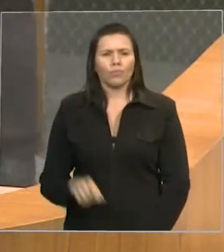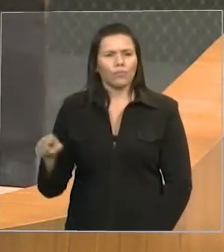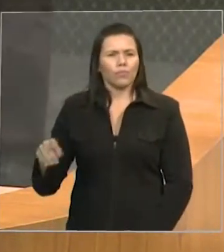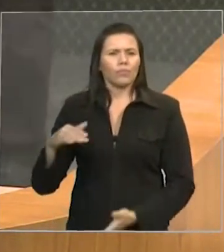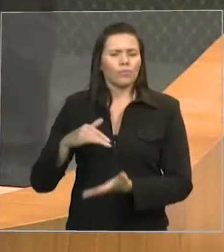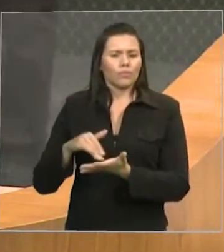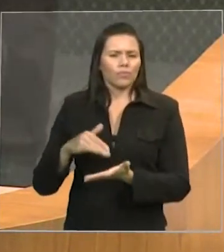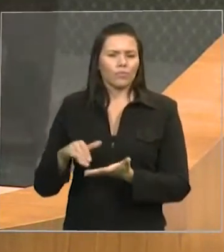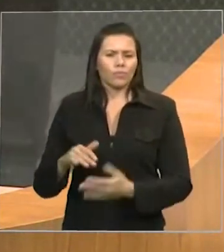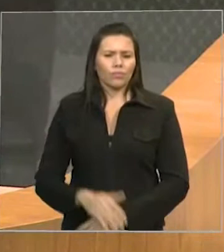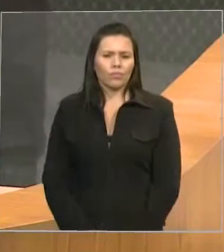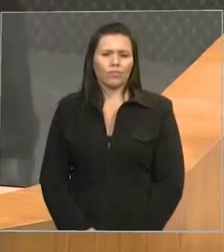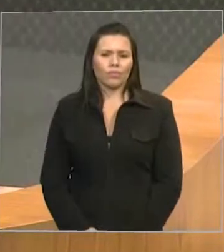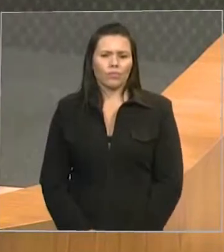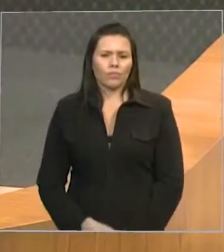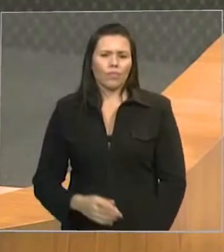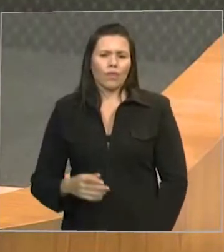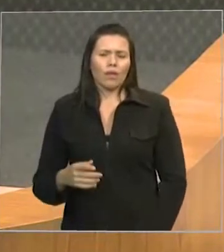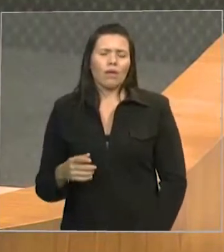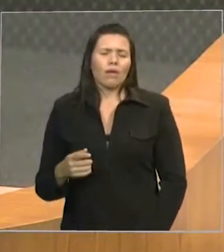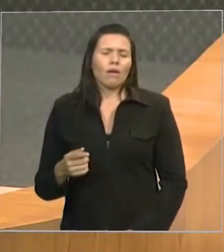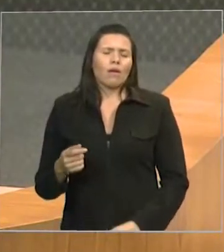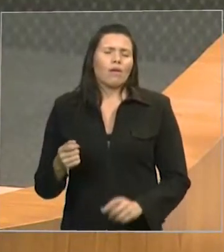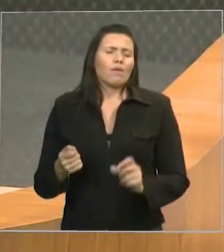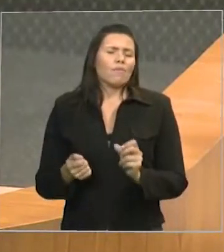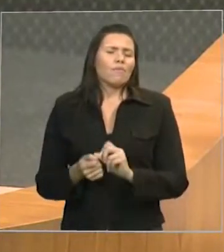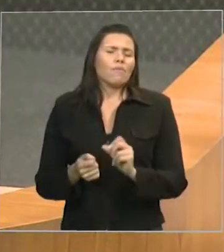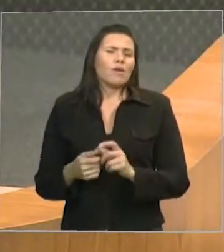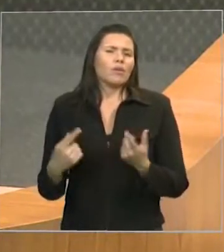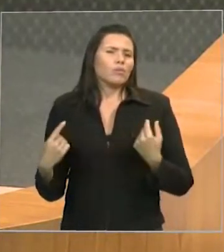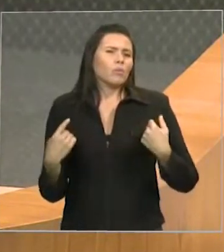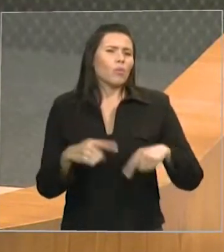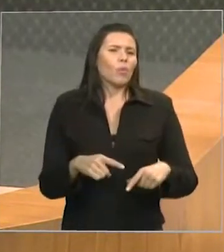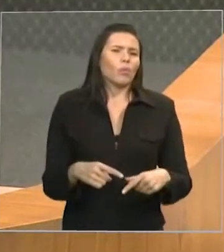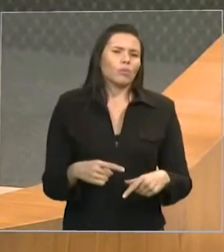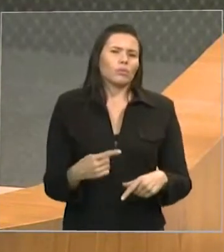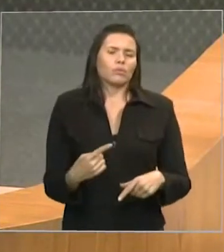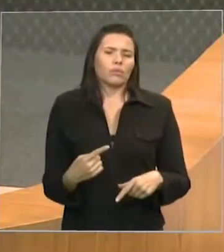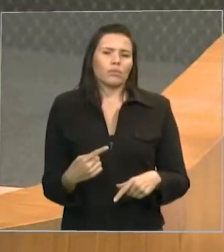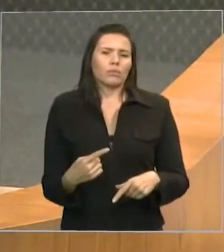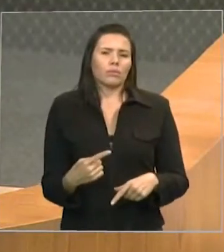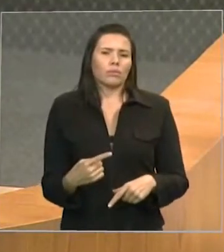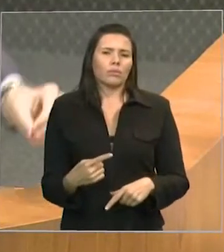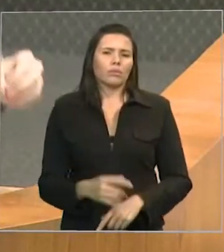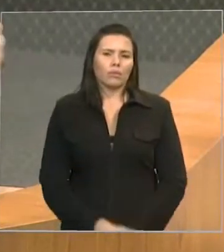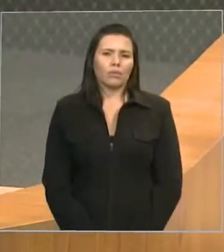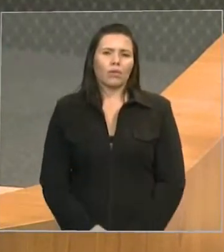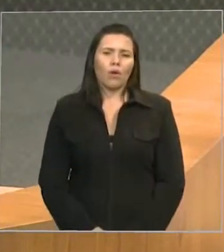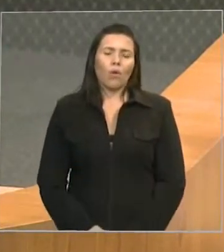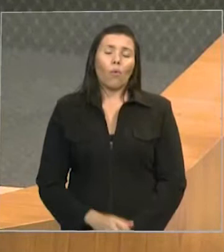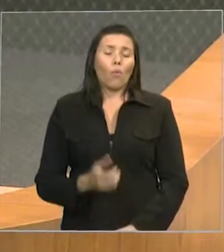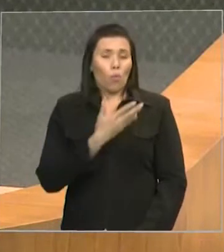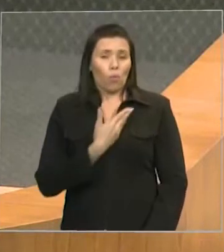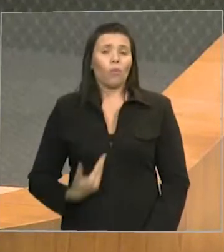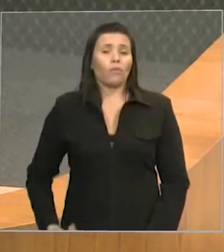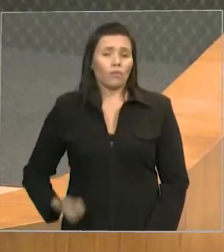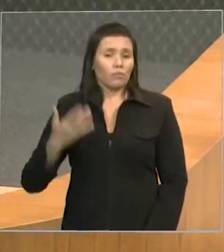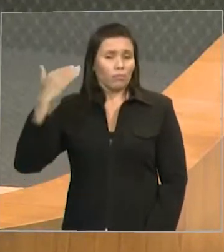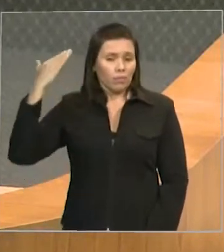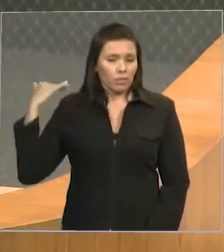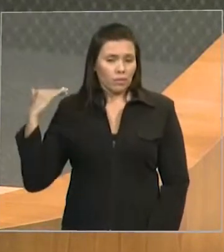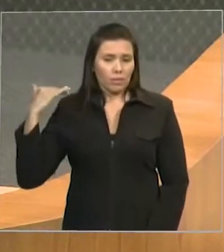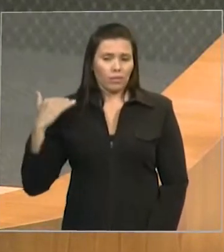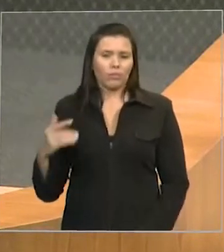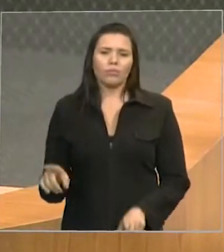contra a administração passada e impetrou contra a administração atual para que a gente